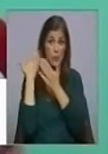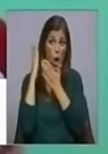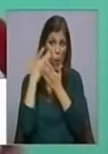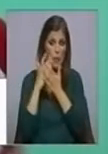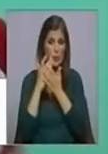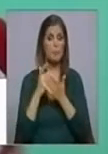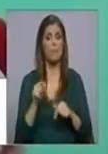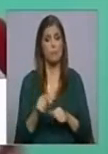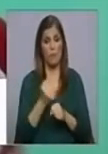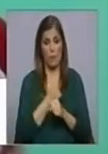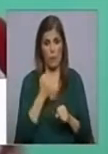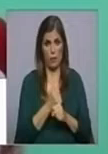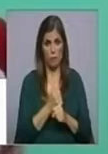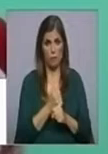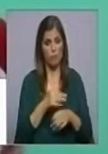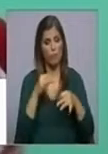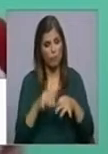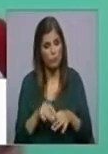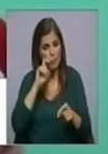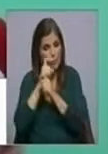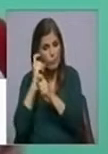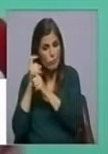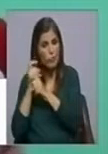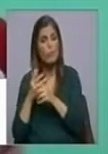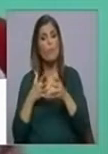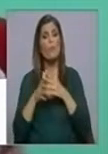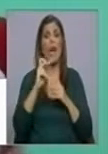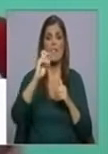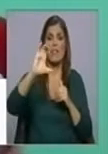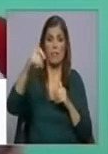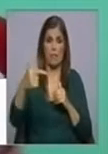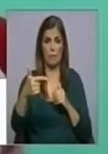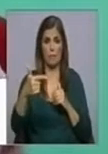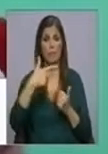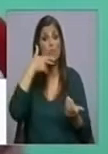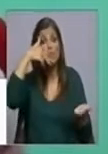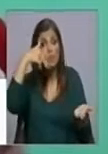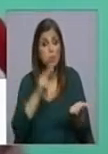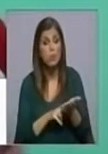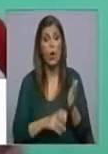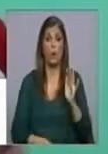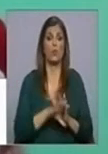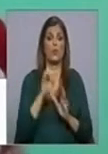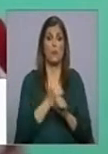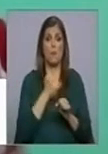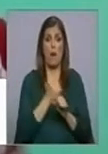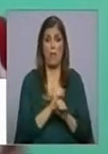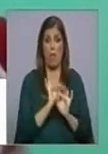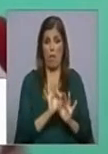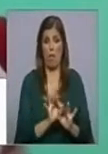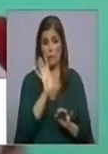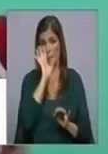empreitadas se confirme e se fiscalize através da ACT as reais condições em que os trabalhadores estão a laborar. Se estão